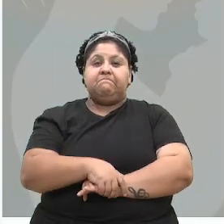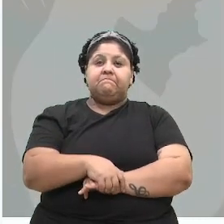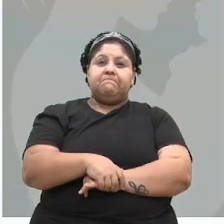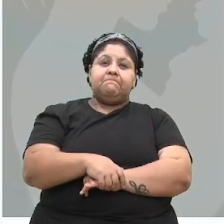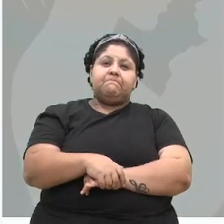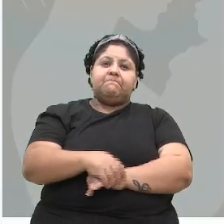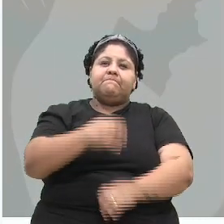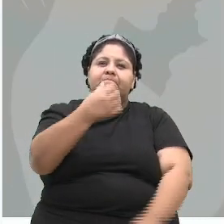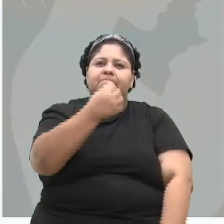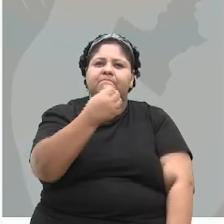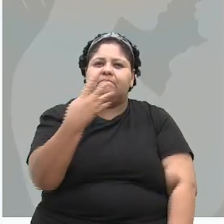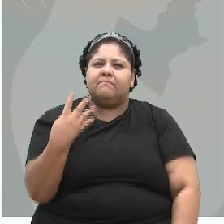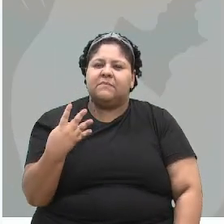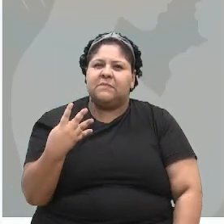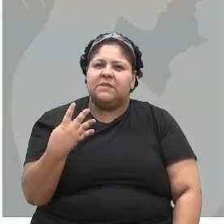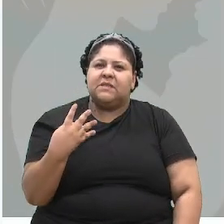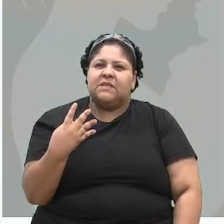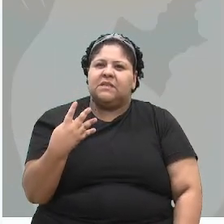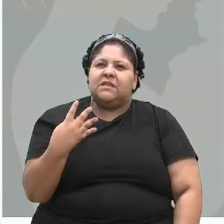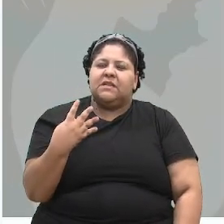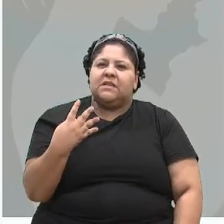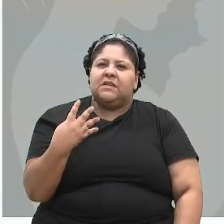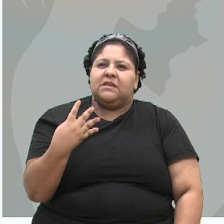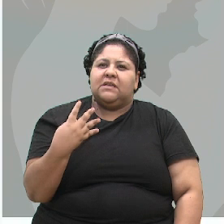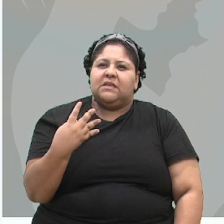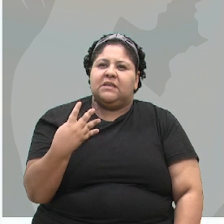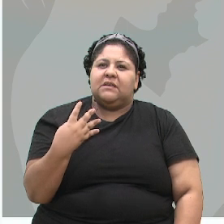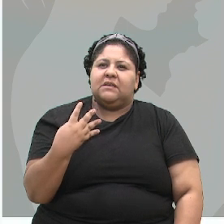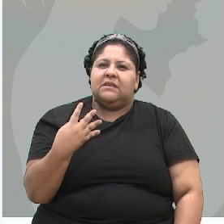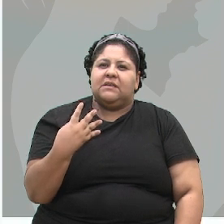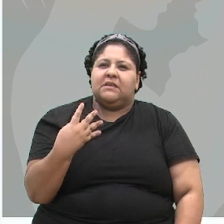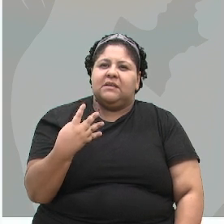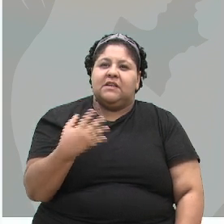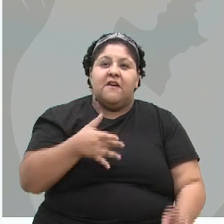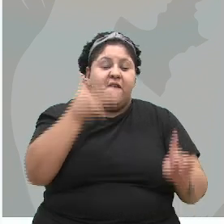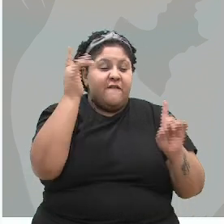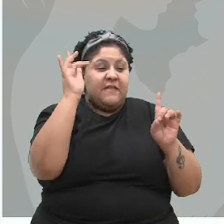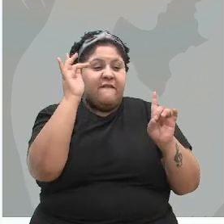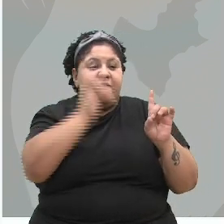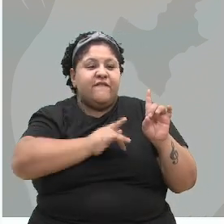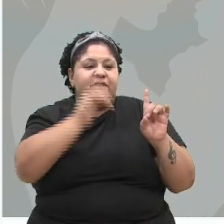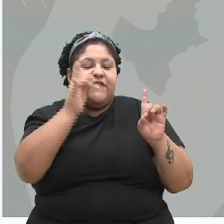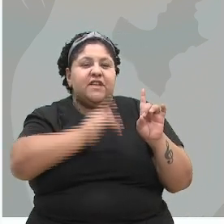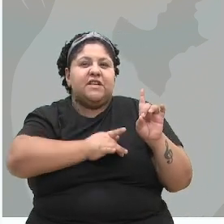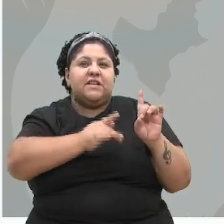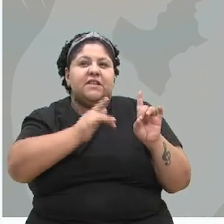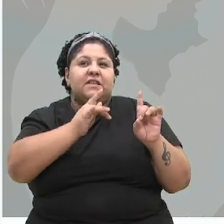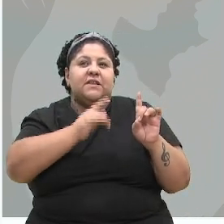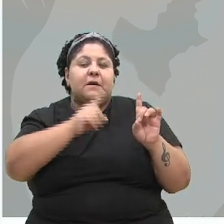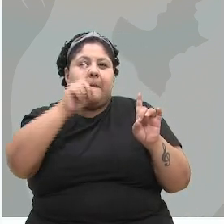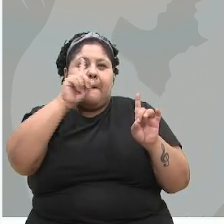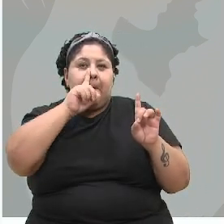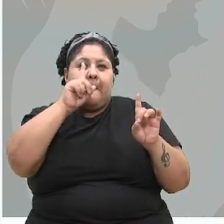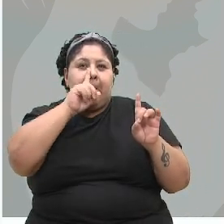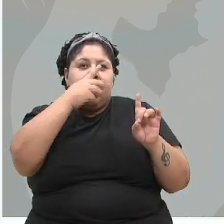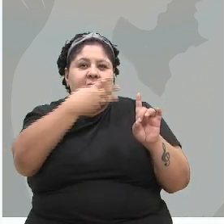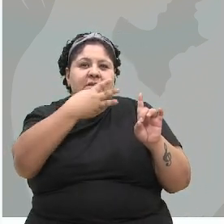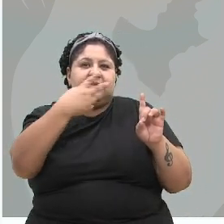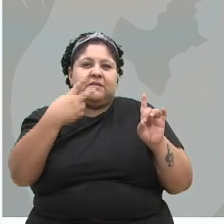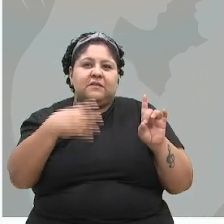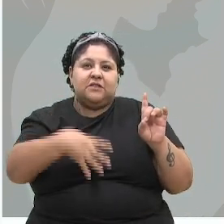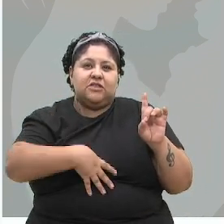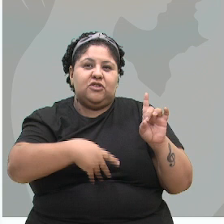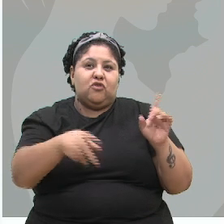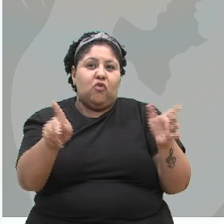64 das 87 vítimas eram mães. 32 tinham filhos com o